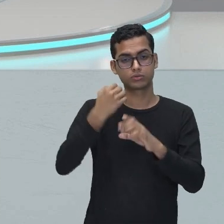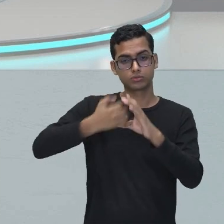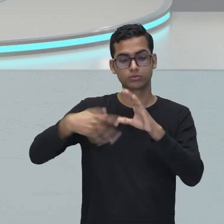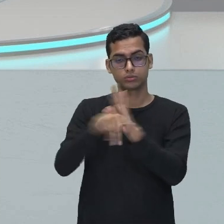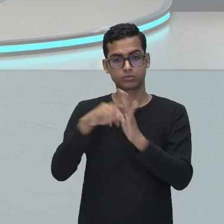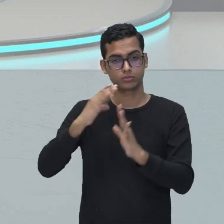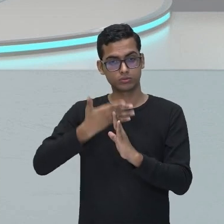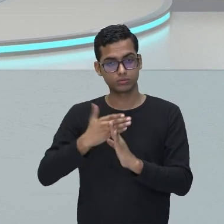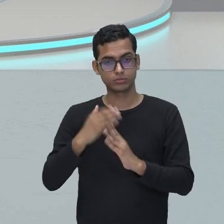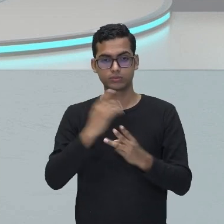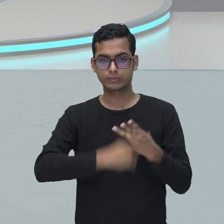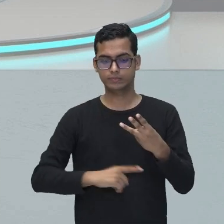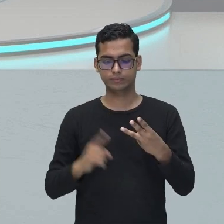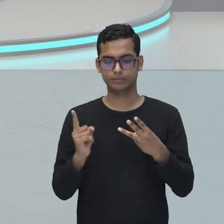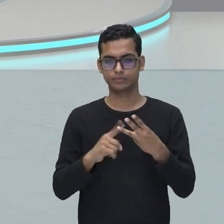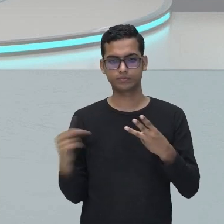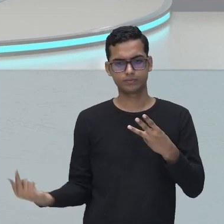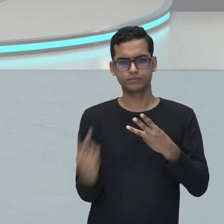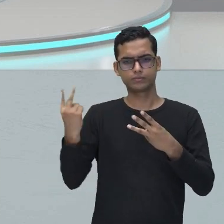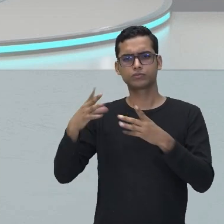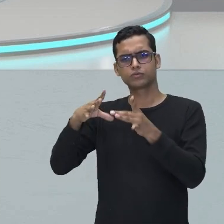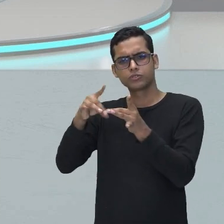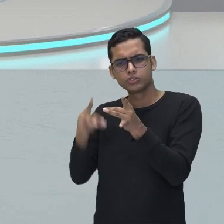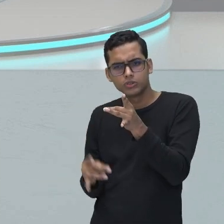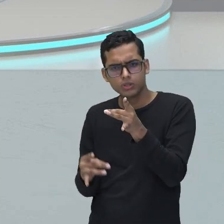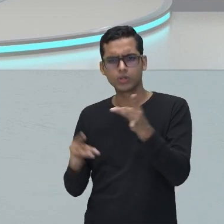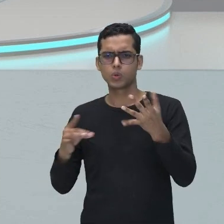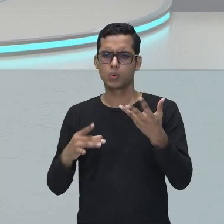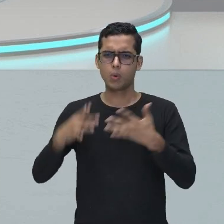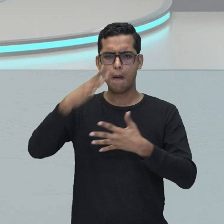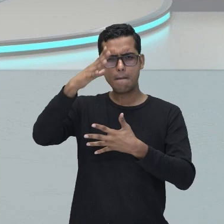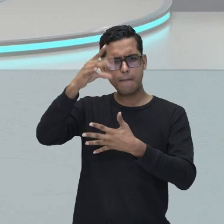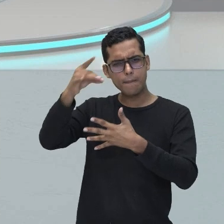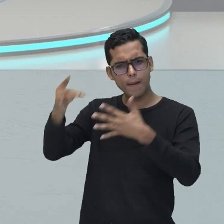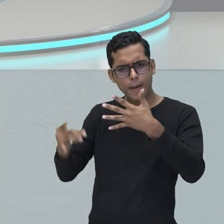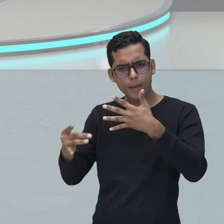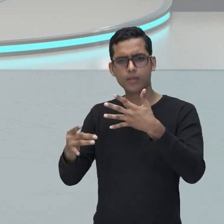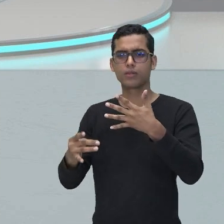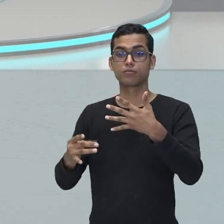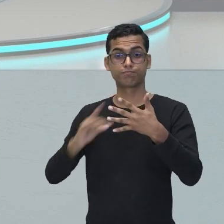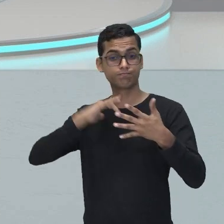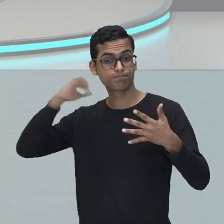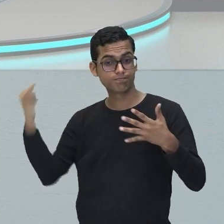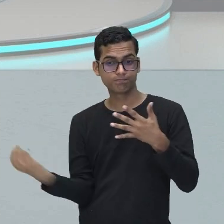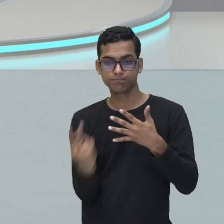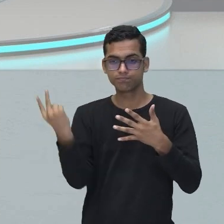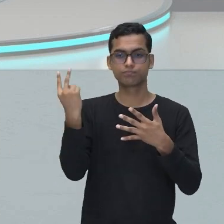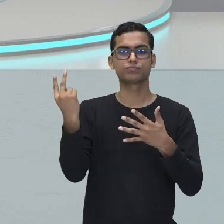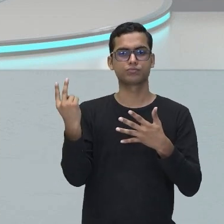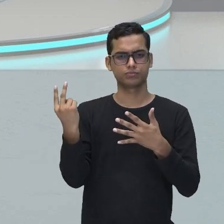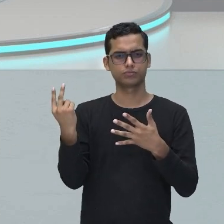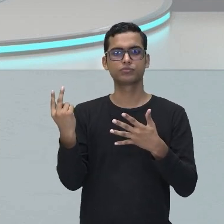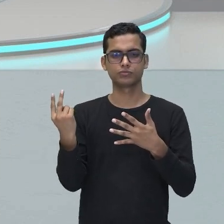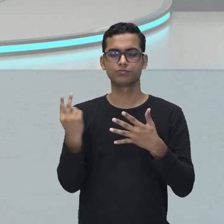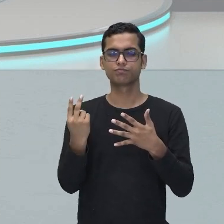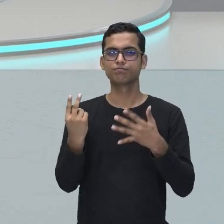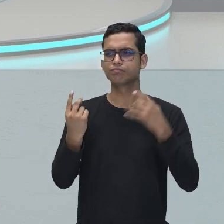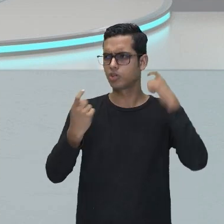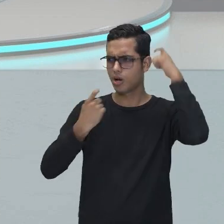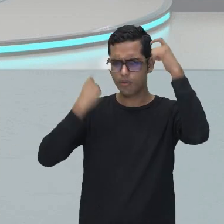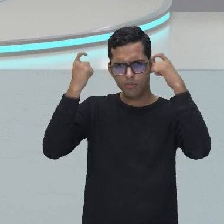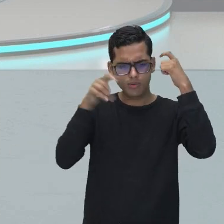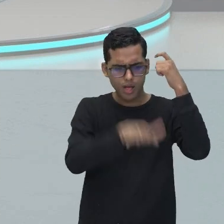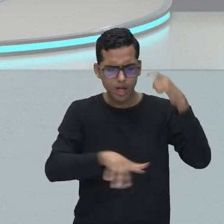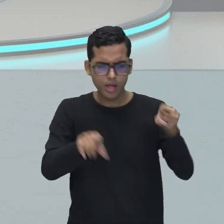valorização dos detalhes. Nesse período, a preocupação com todos os pequenos detalhes, não